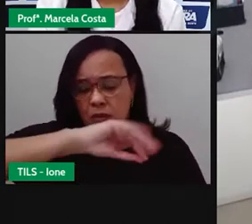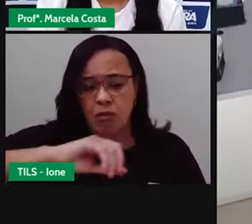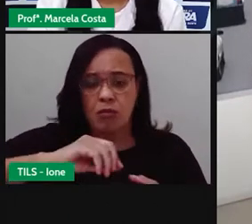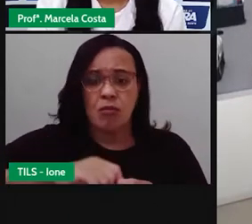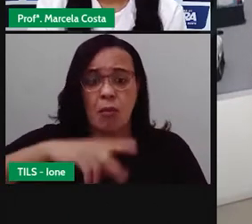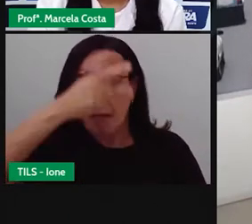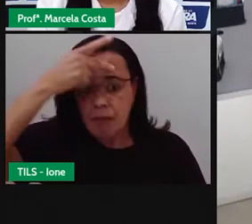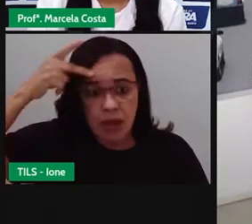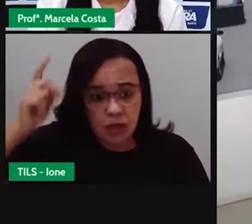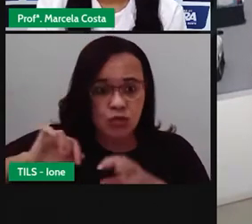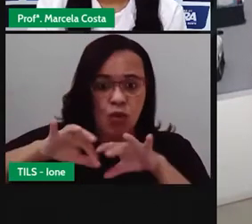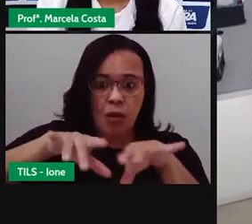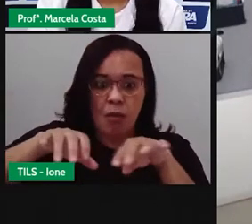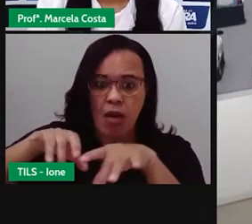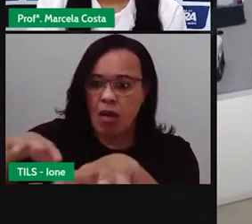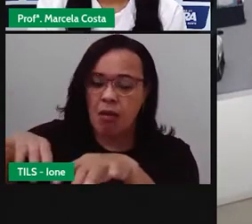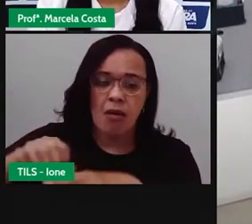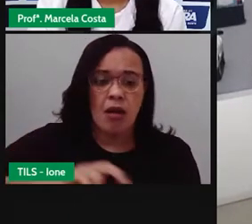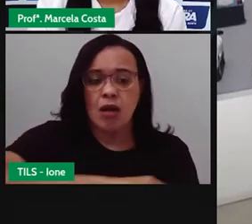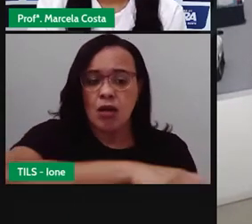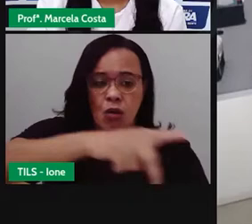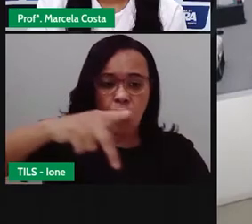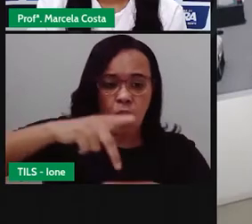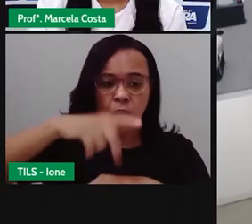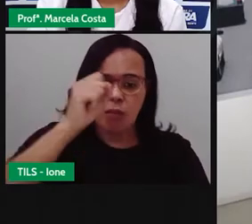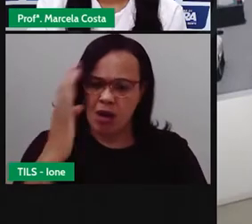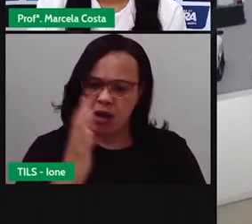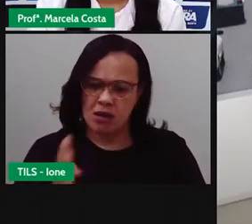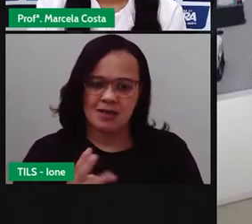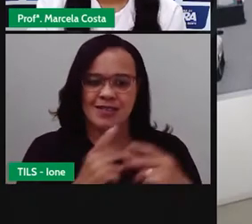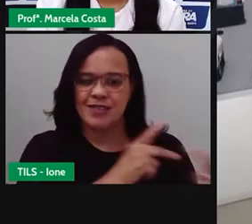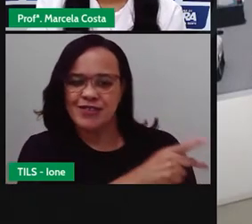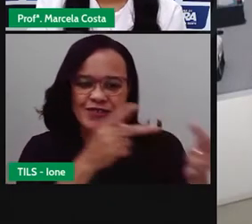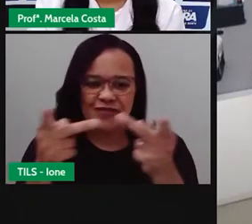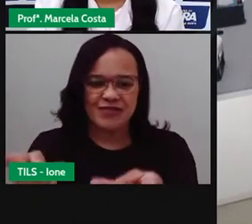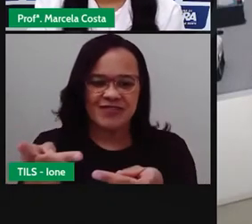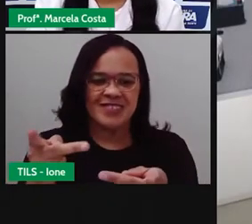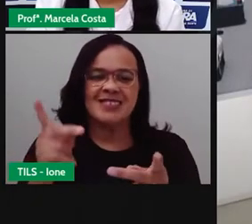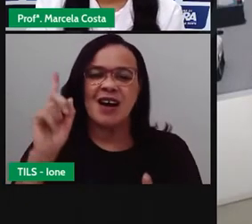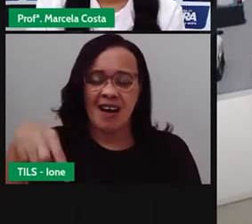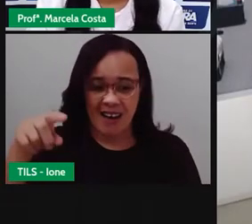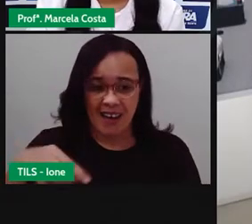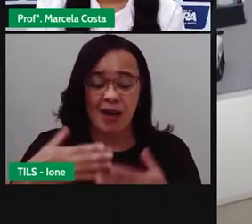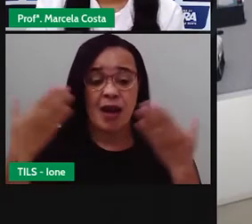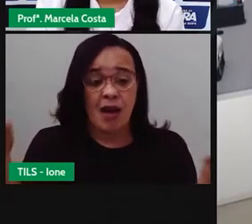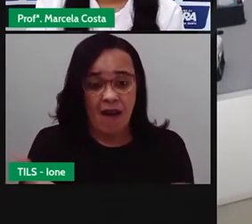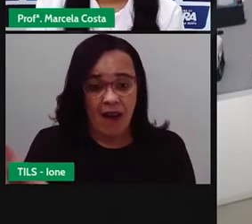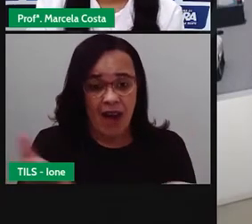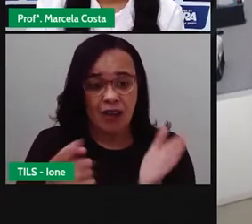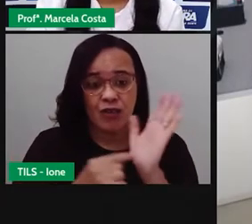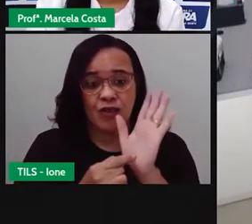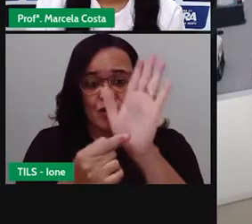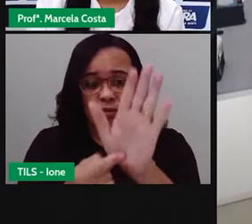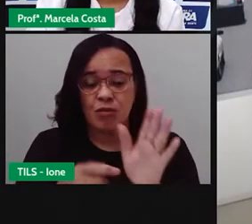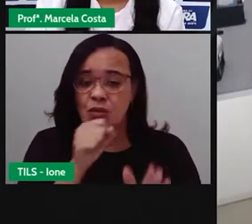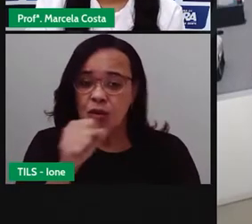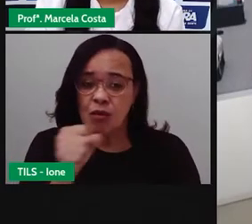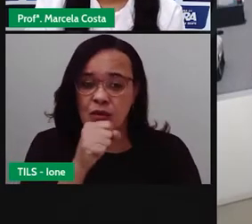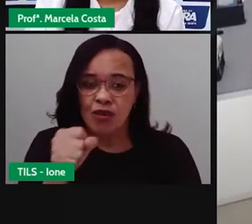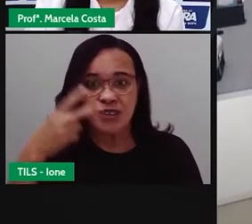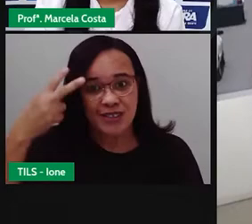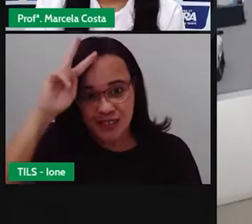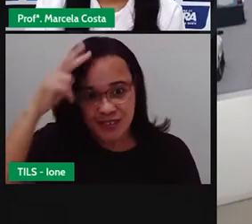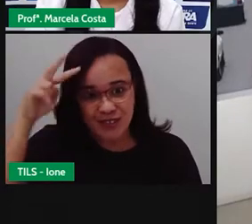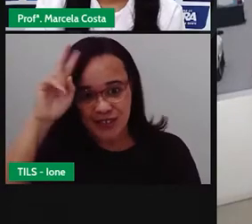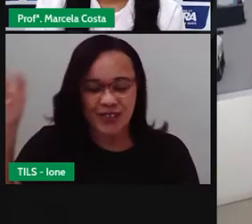vamos exibir, começar a exibir, a série Retratos da Feira, que vai mostrar espaços públicos que ajudam a contar a história da Princesa